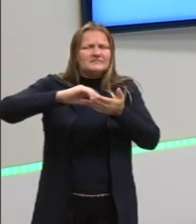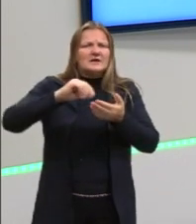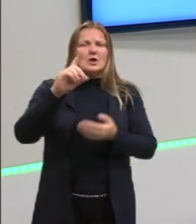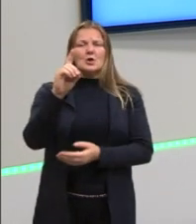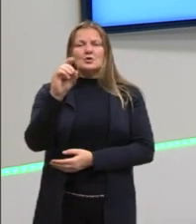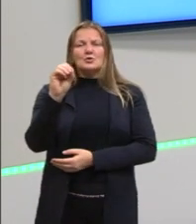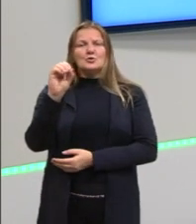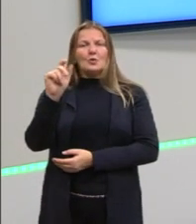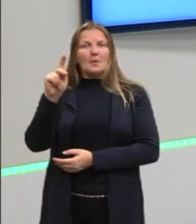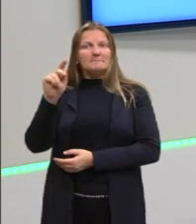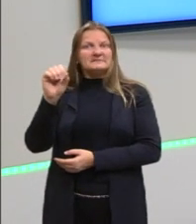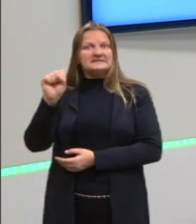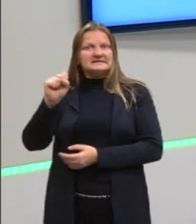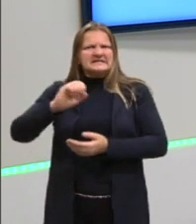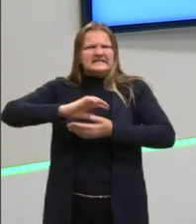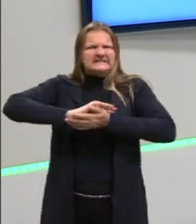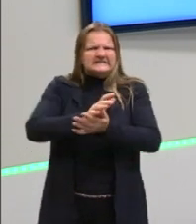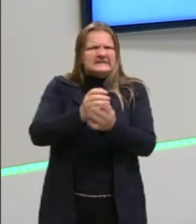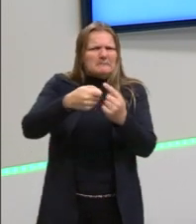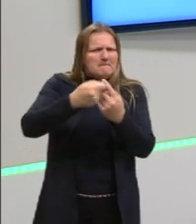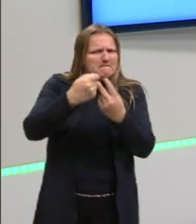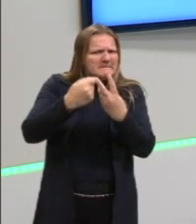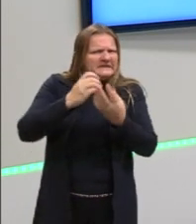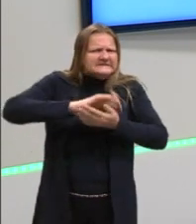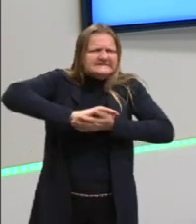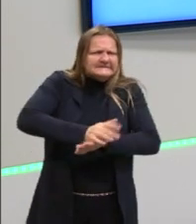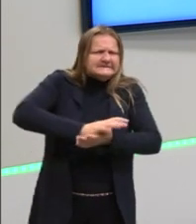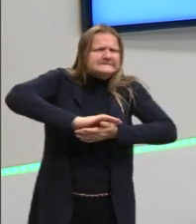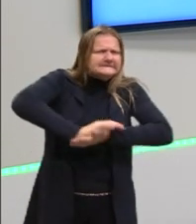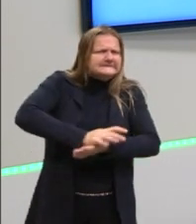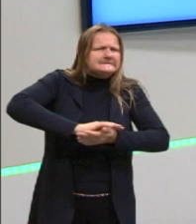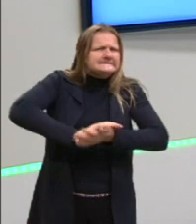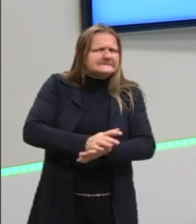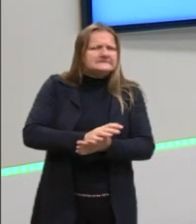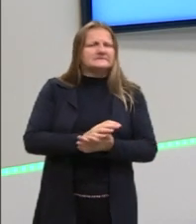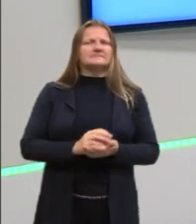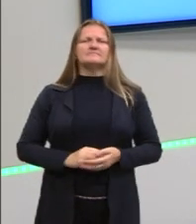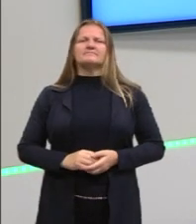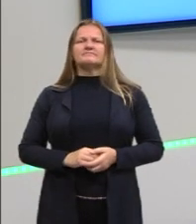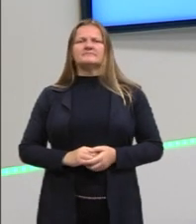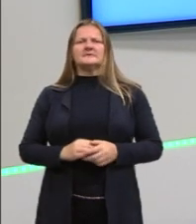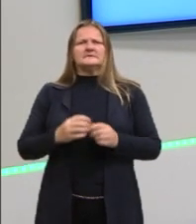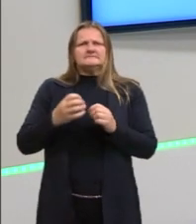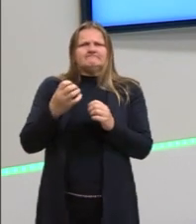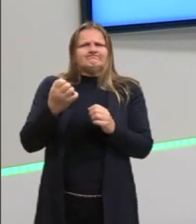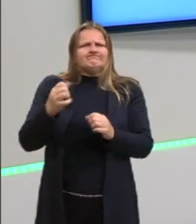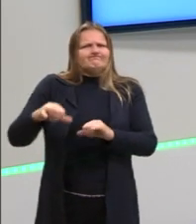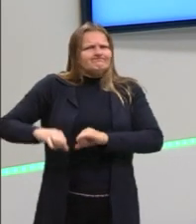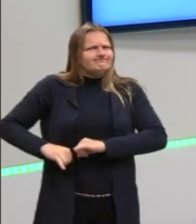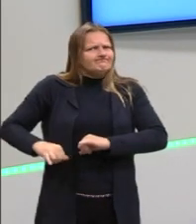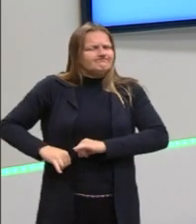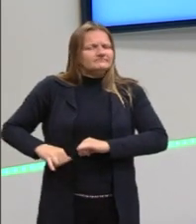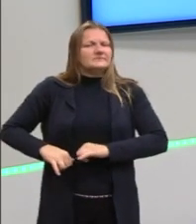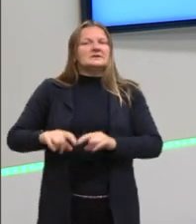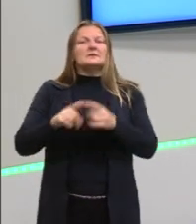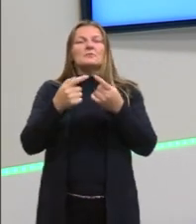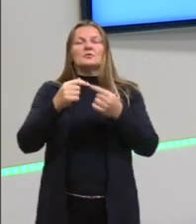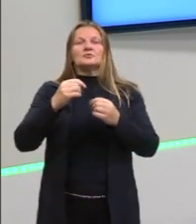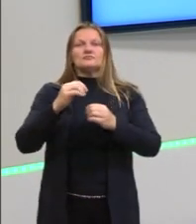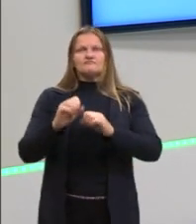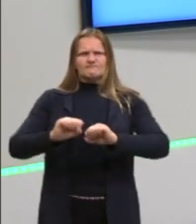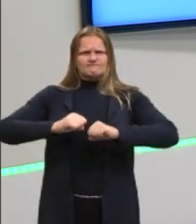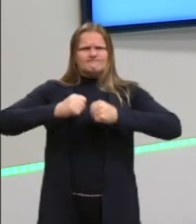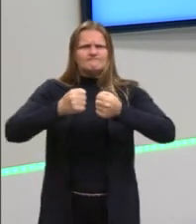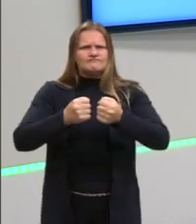torturas por meses com as pessoas. Então, é a partir daí que vai ter uma luta armada mais forte para tentar